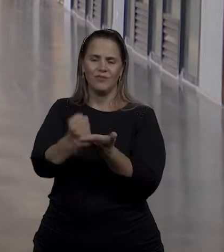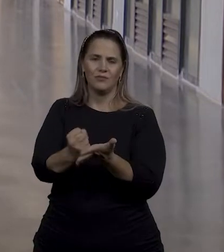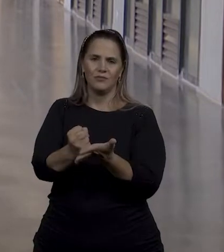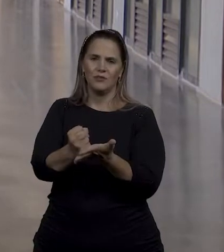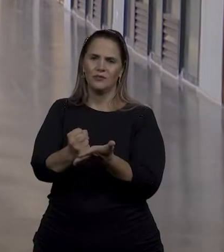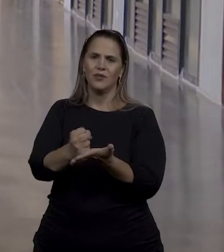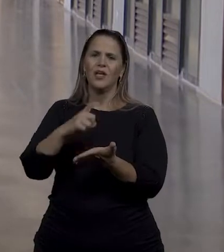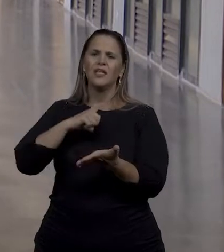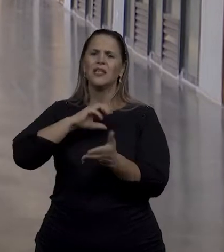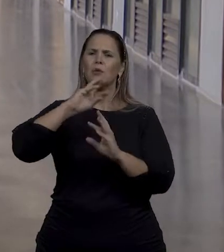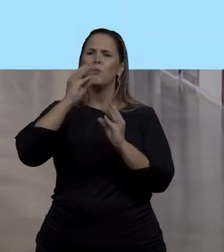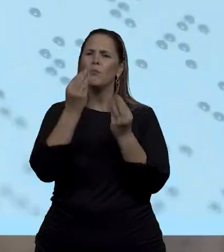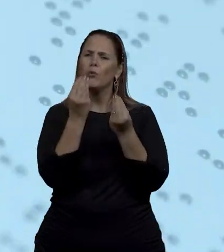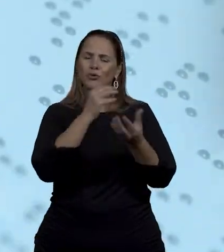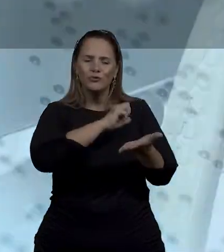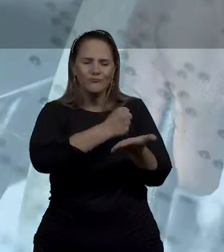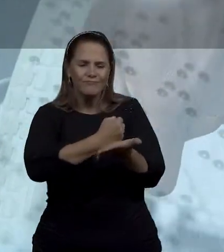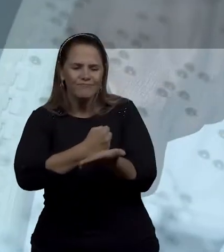de ruptura de preconceitos.